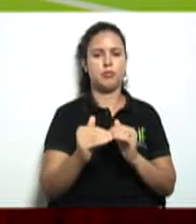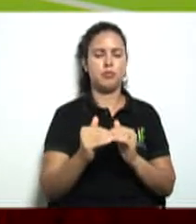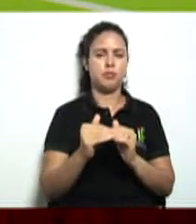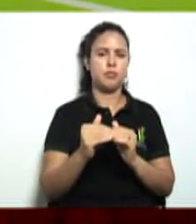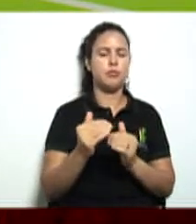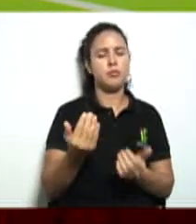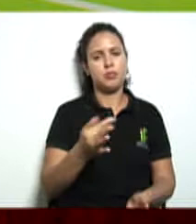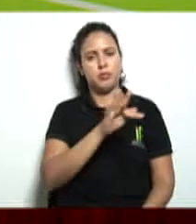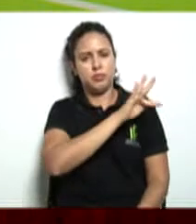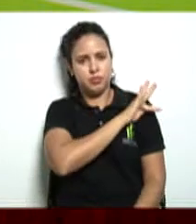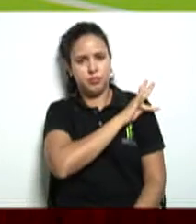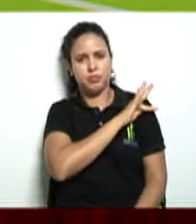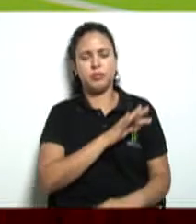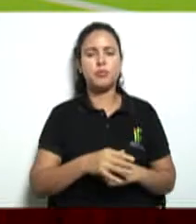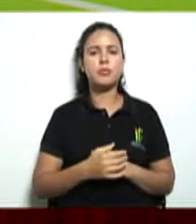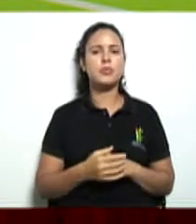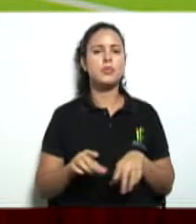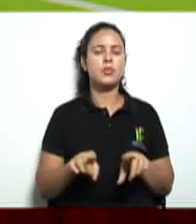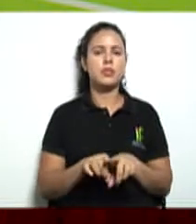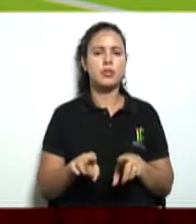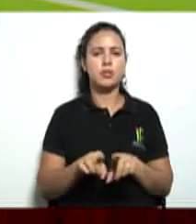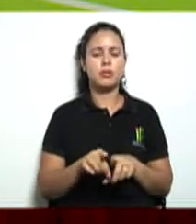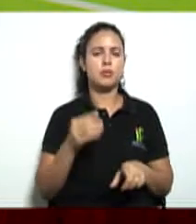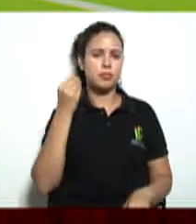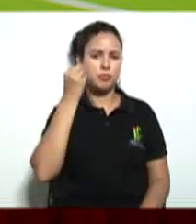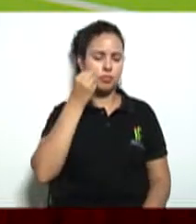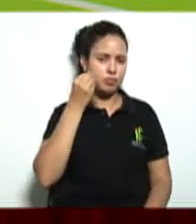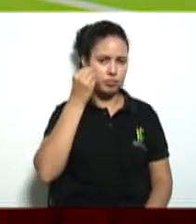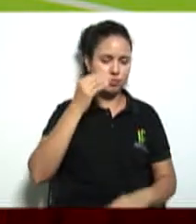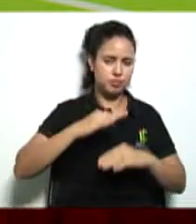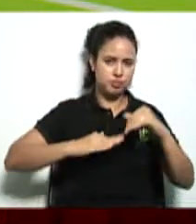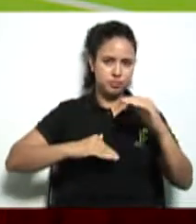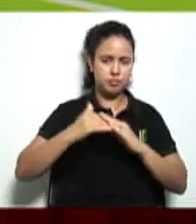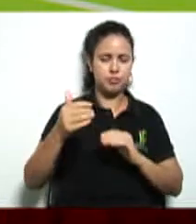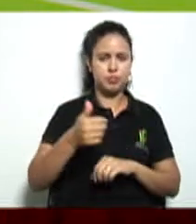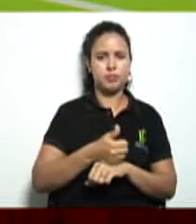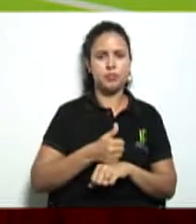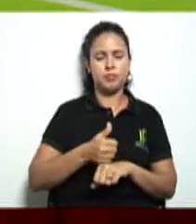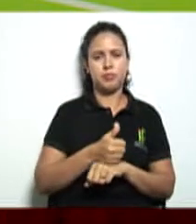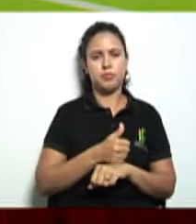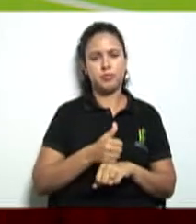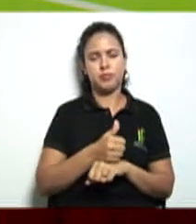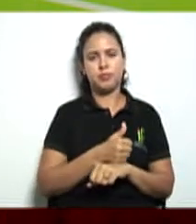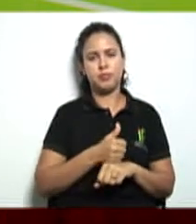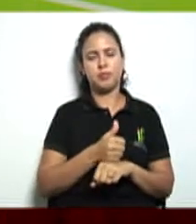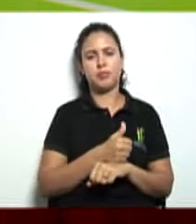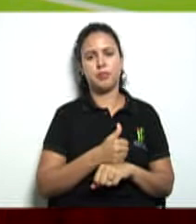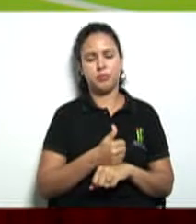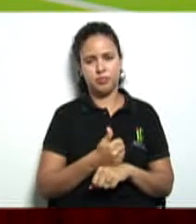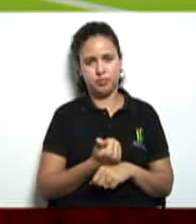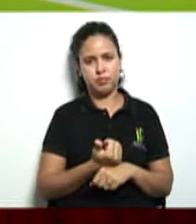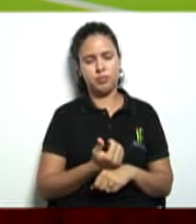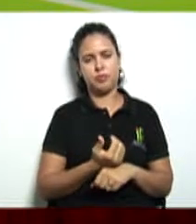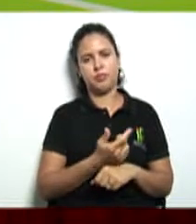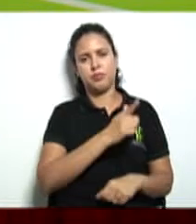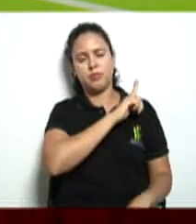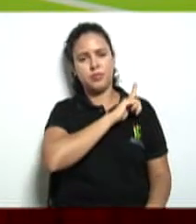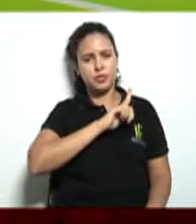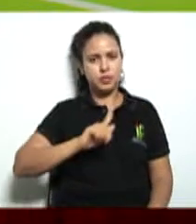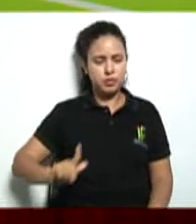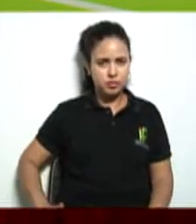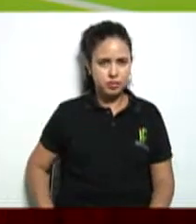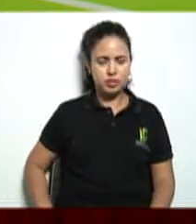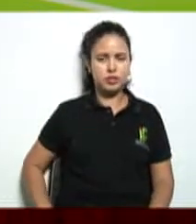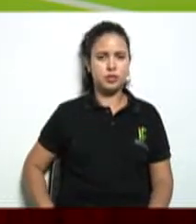E já tenho experiência profissional também na parte pública, já trabalhei na Polícia